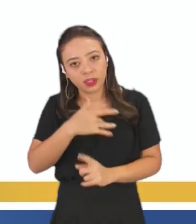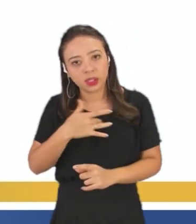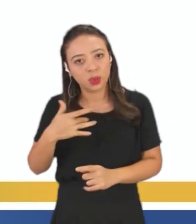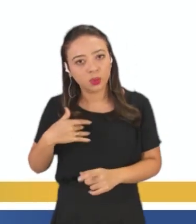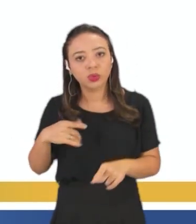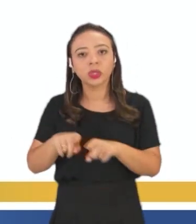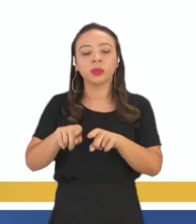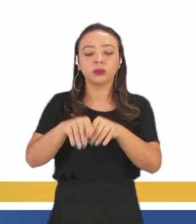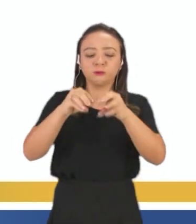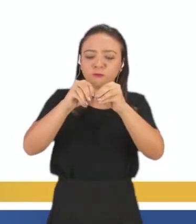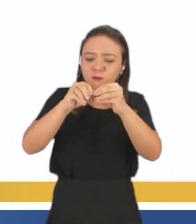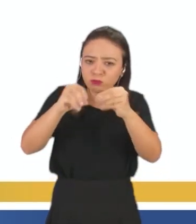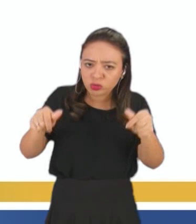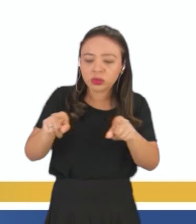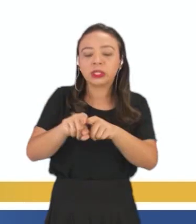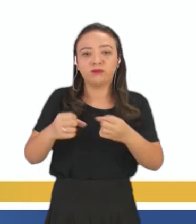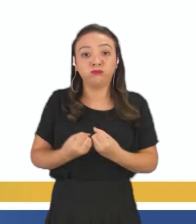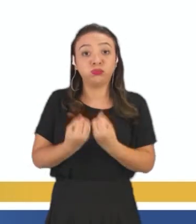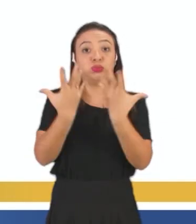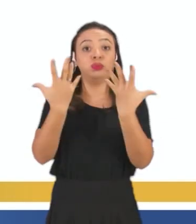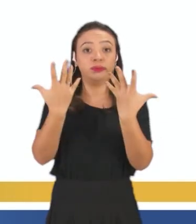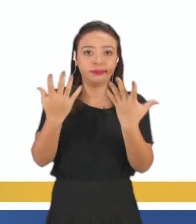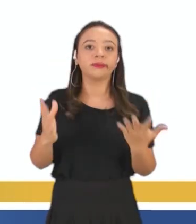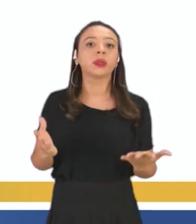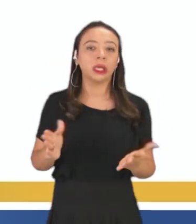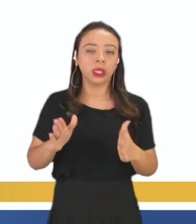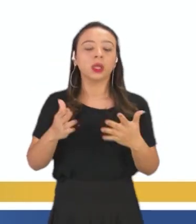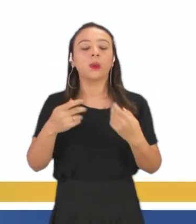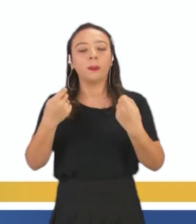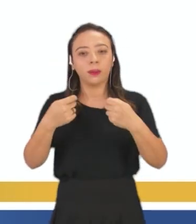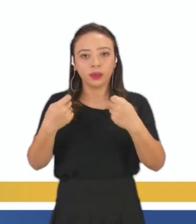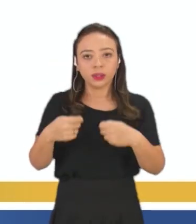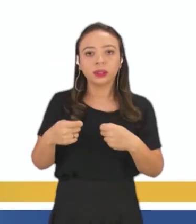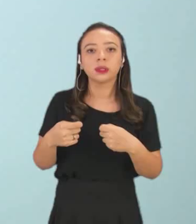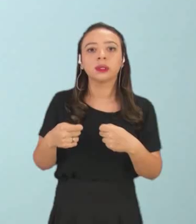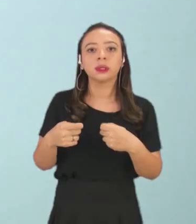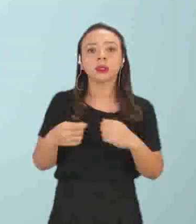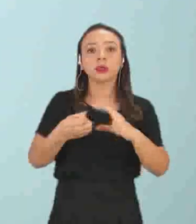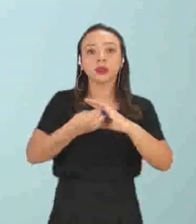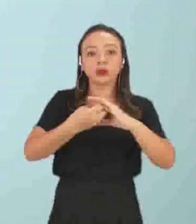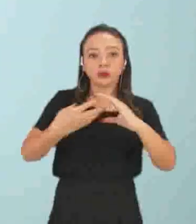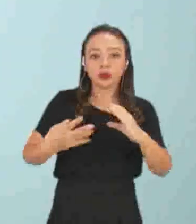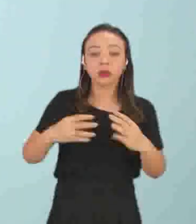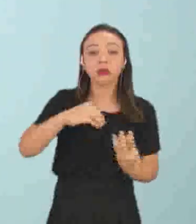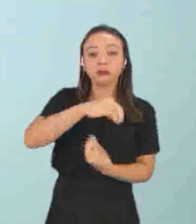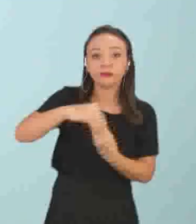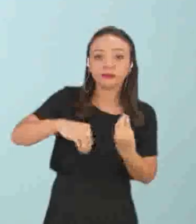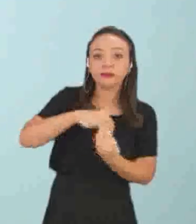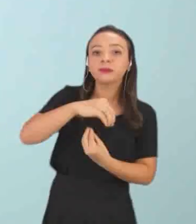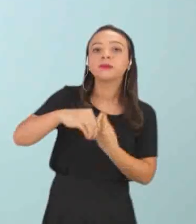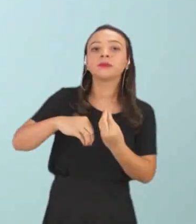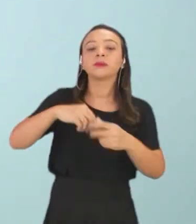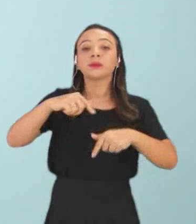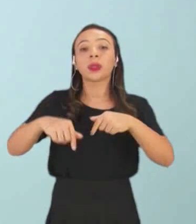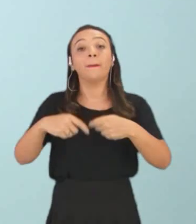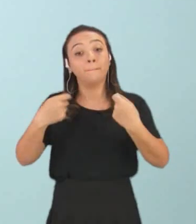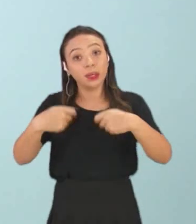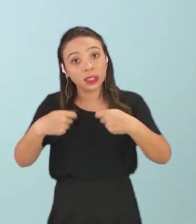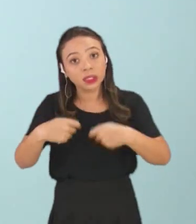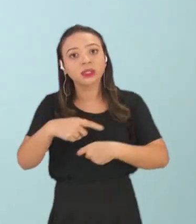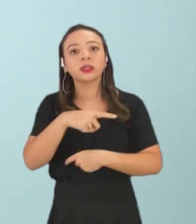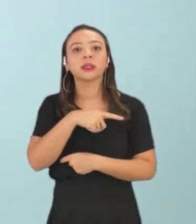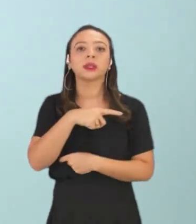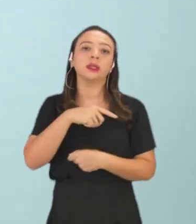inflamável ou explosivo. Então, essas identificações ou classificações dessas substâncias é necessário que você faça.